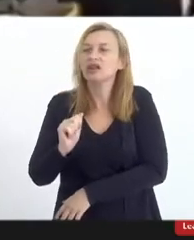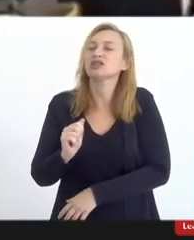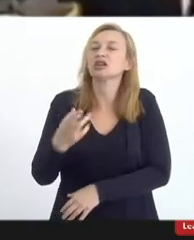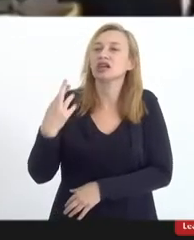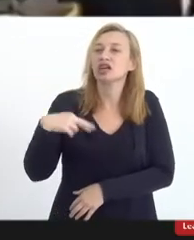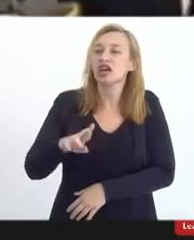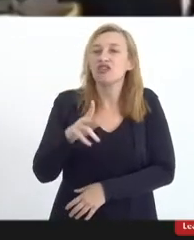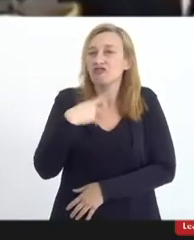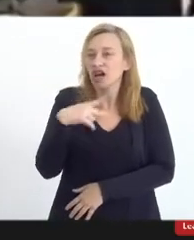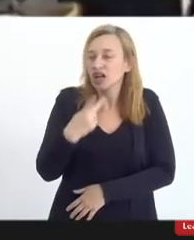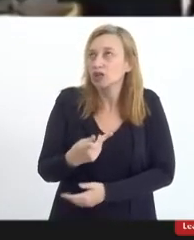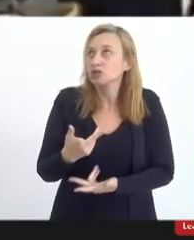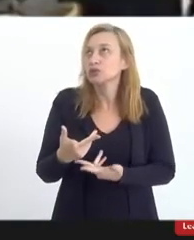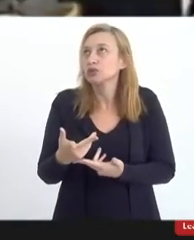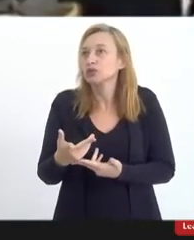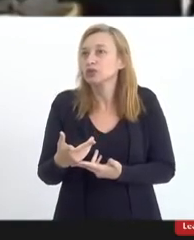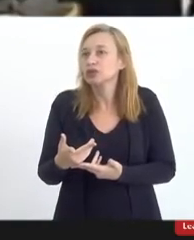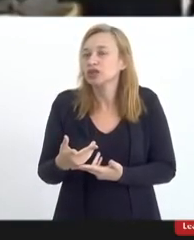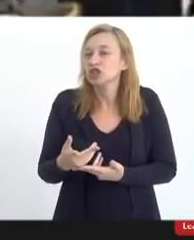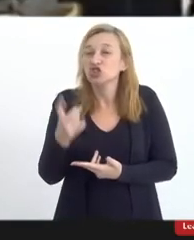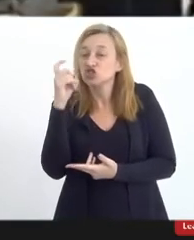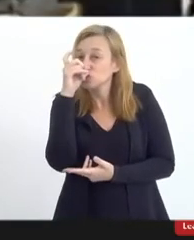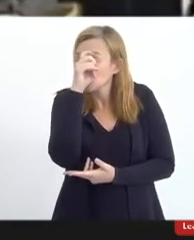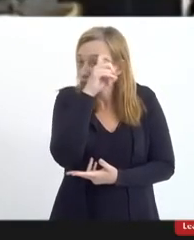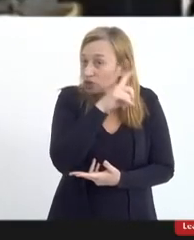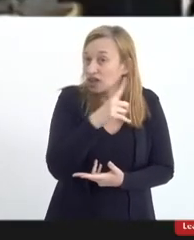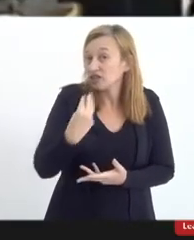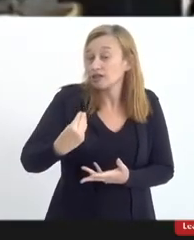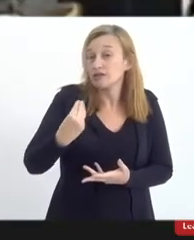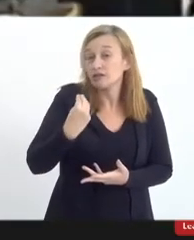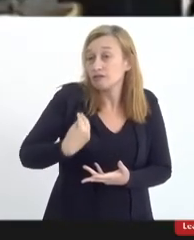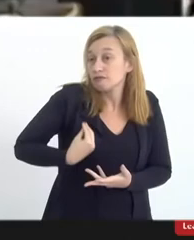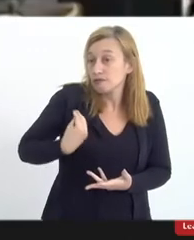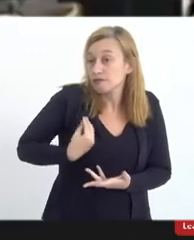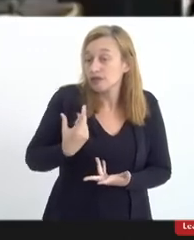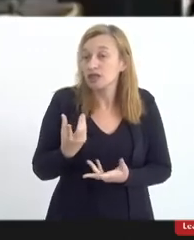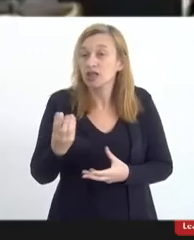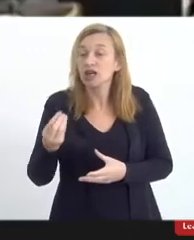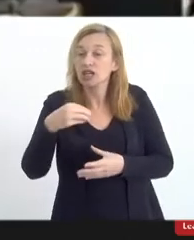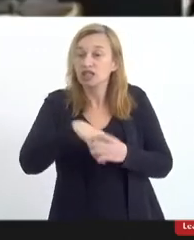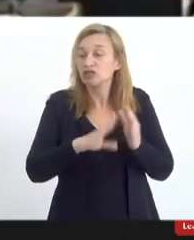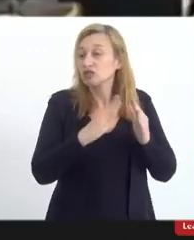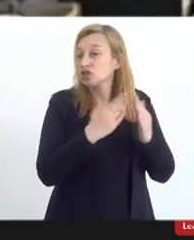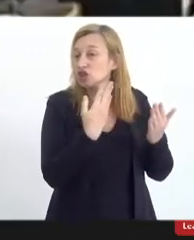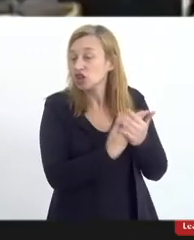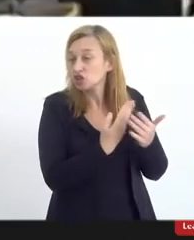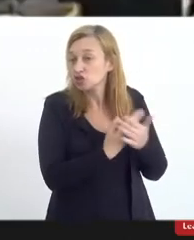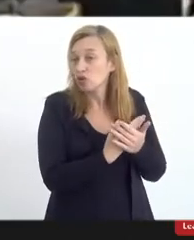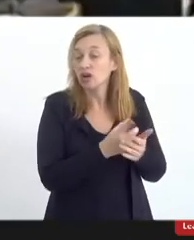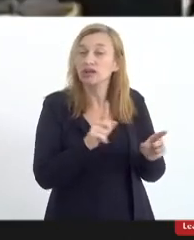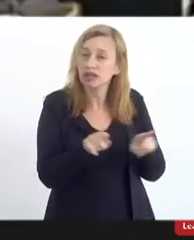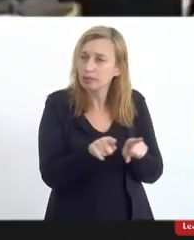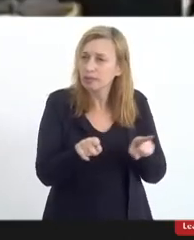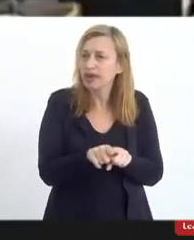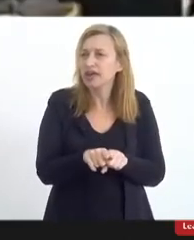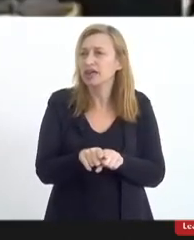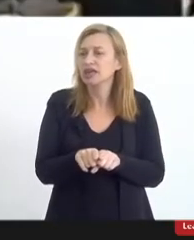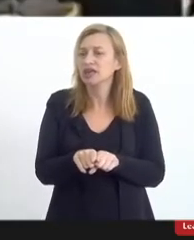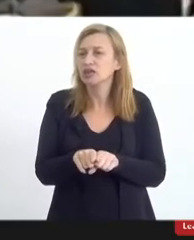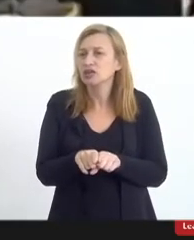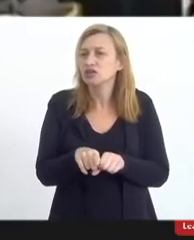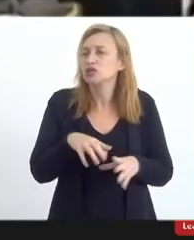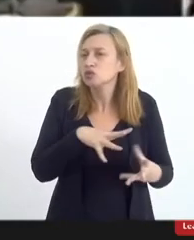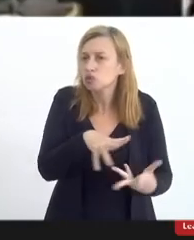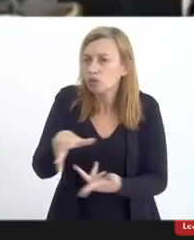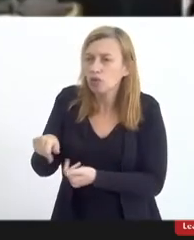as suas dificuldades vividas, não só dentro do ambiente escolar, mas assim, na vida, porque são